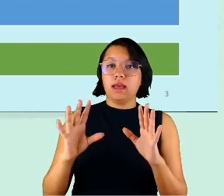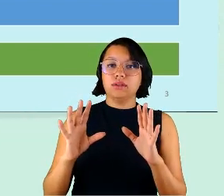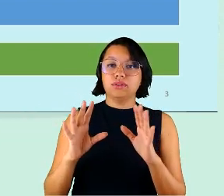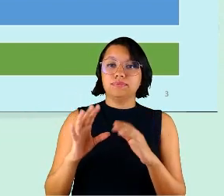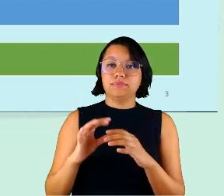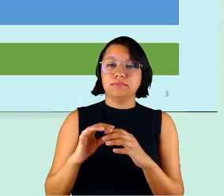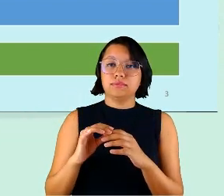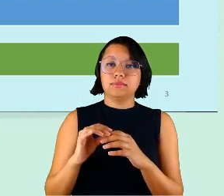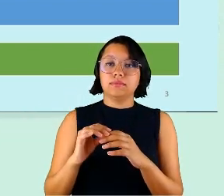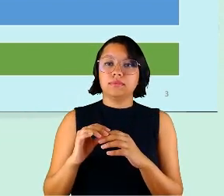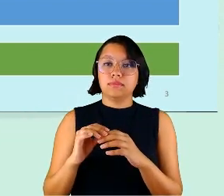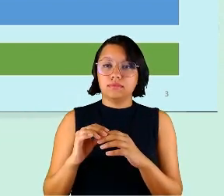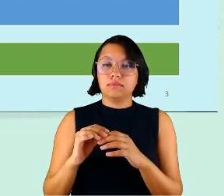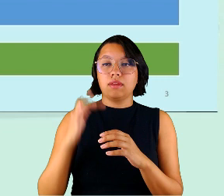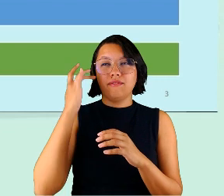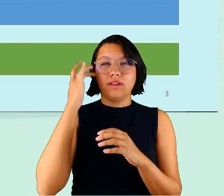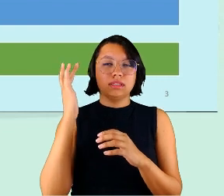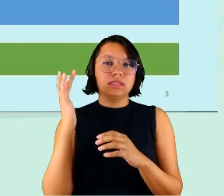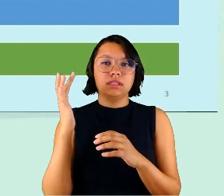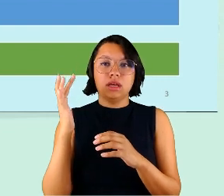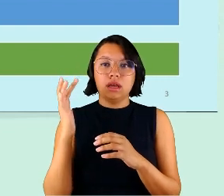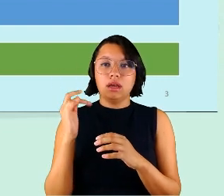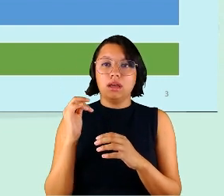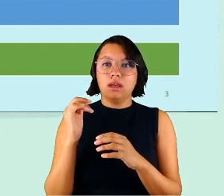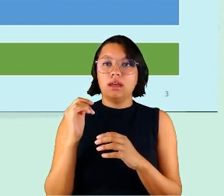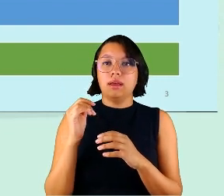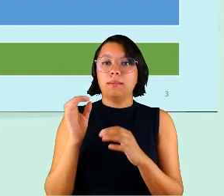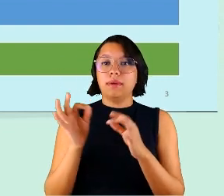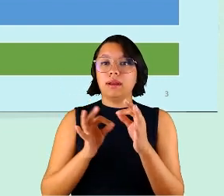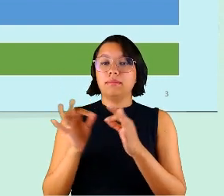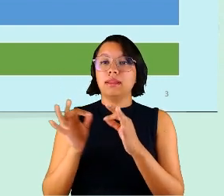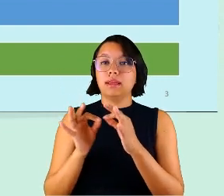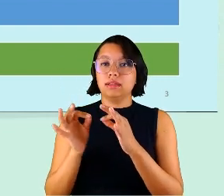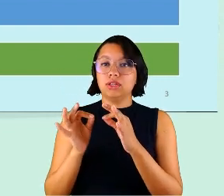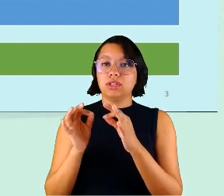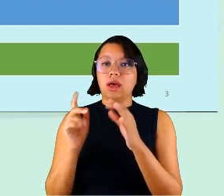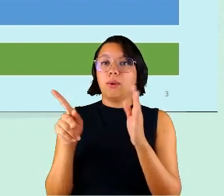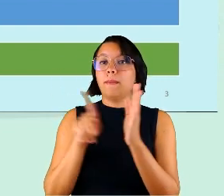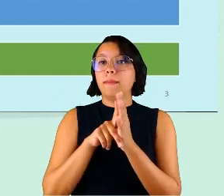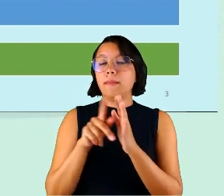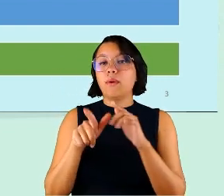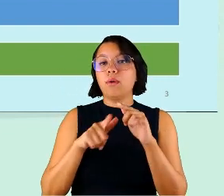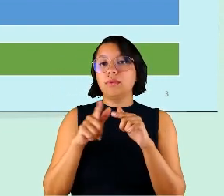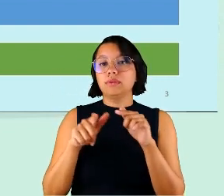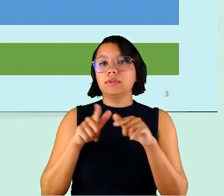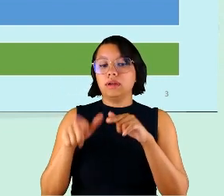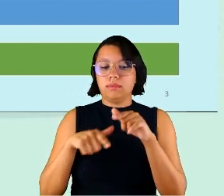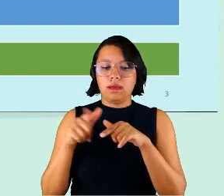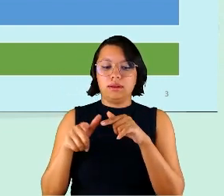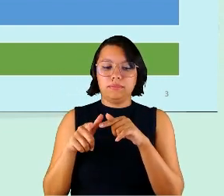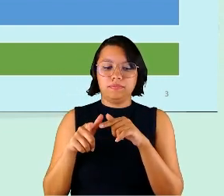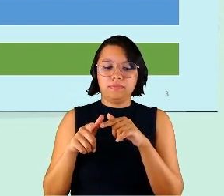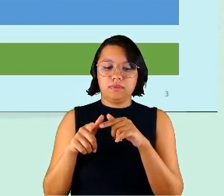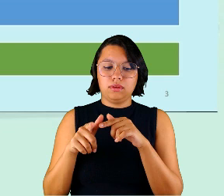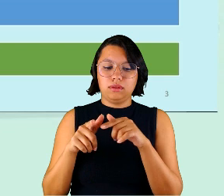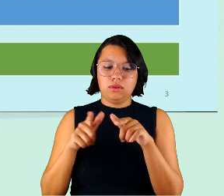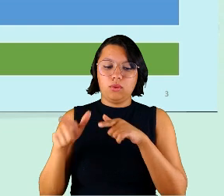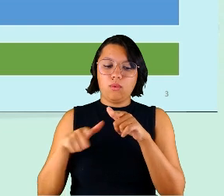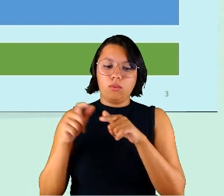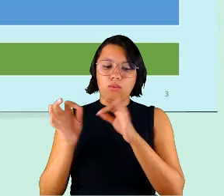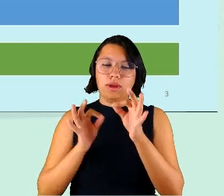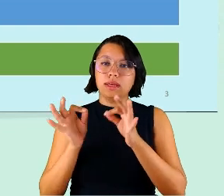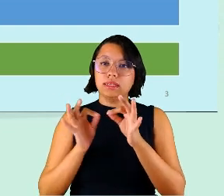flexibilidade para planejar o próprio trabalho, para organizar a